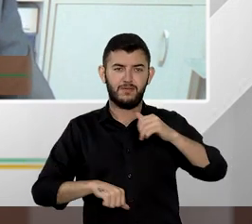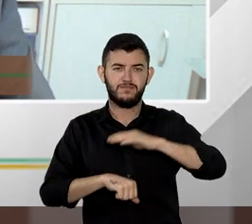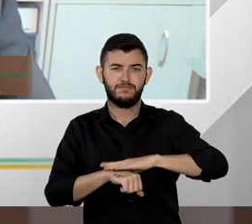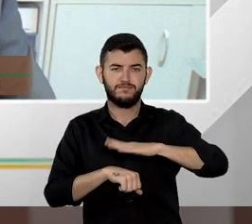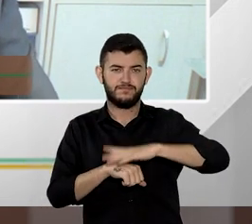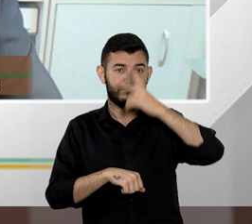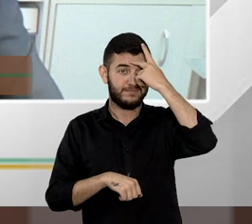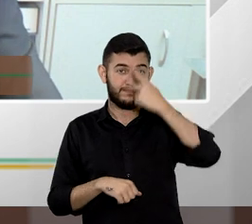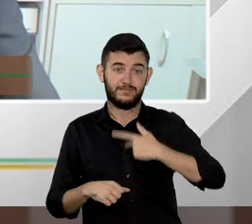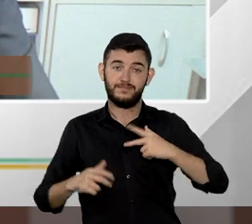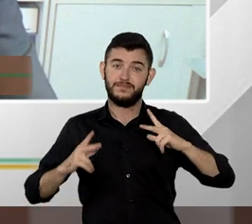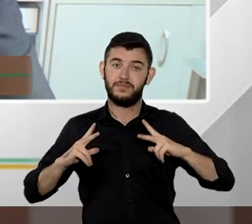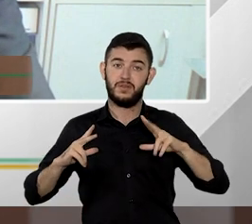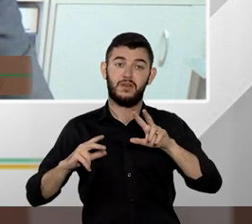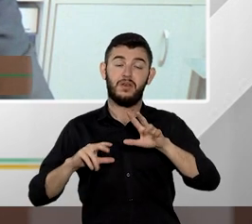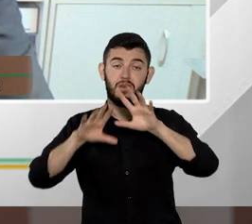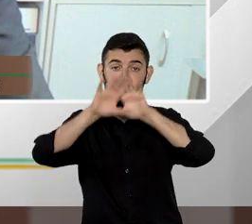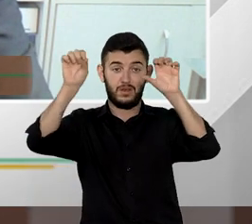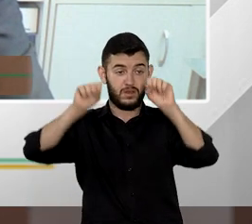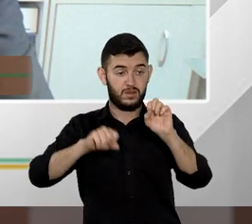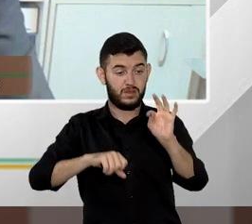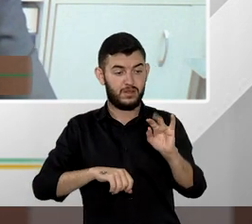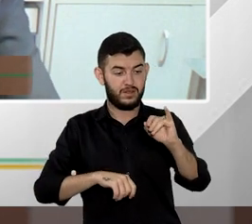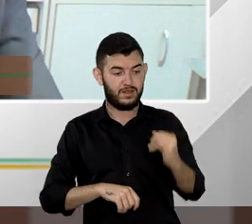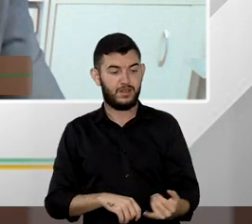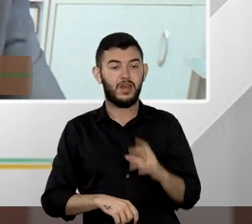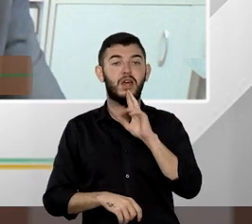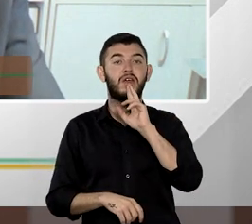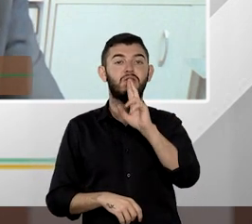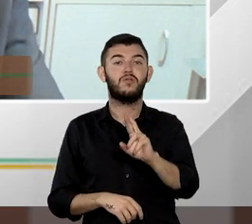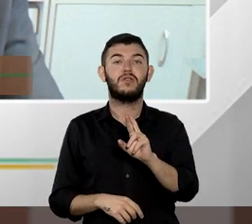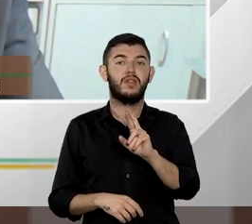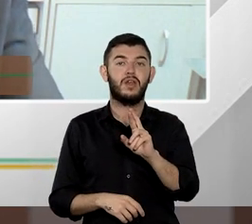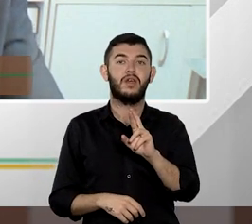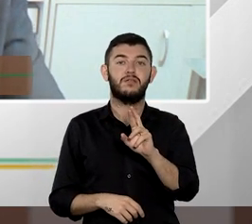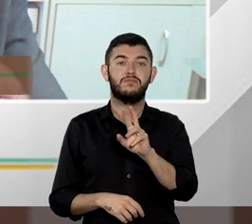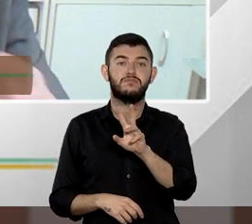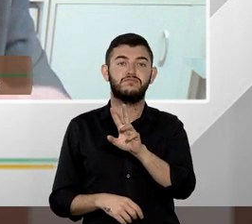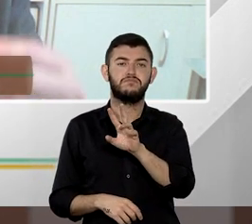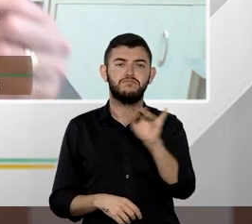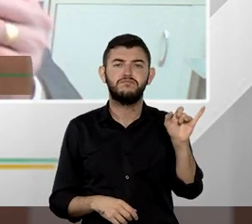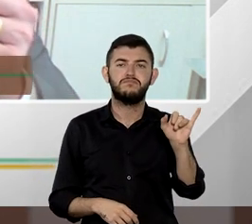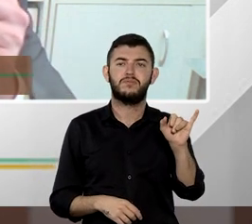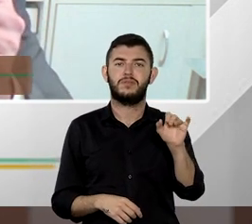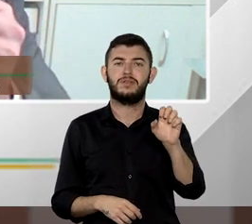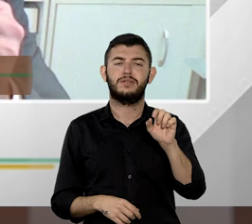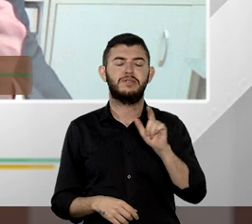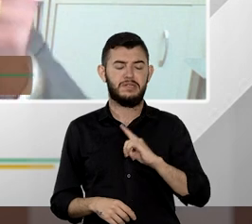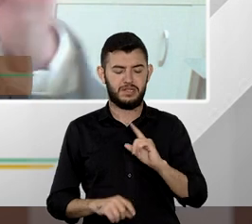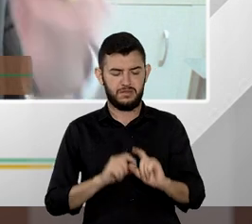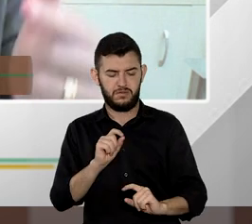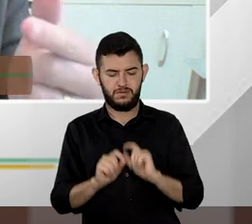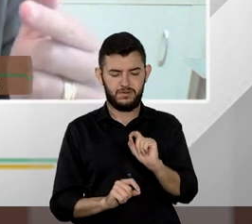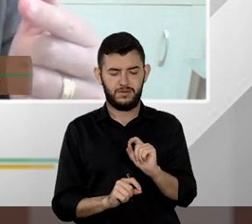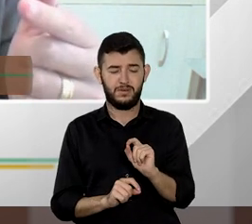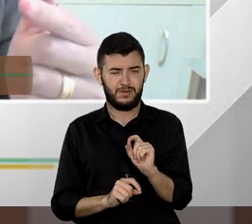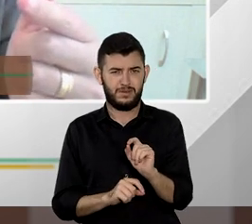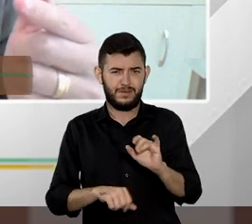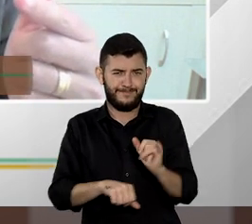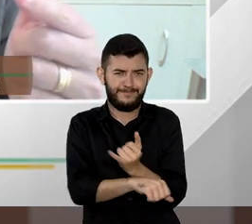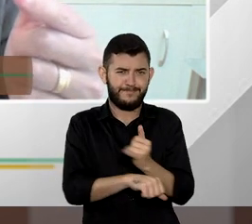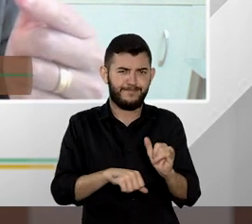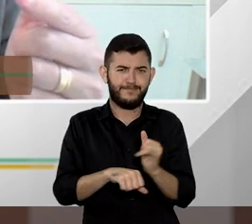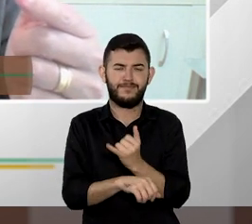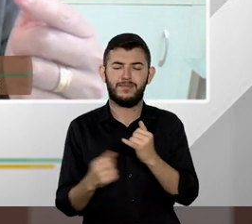pretende se ele aproximar na maior medida possível o filtro da relevância a técnica de